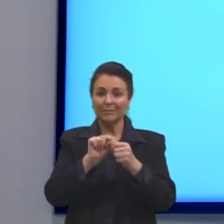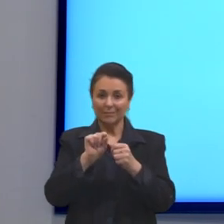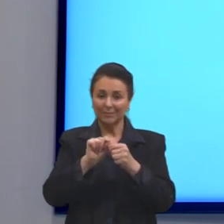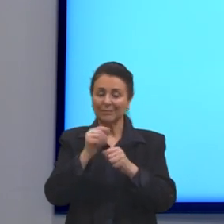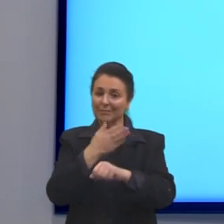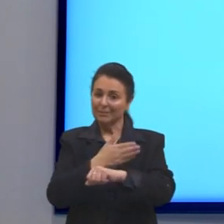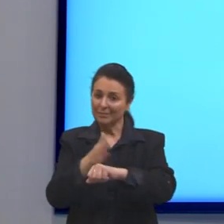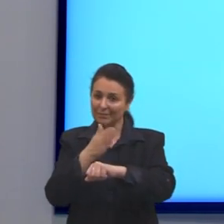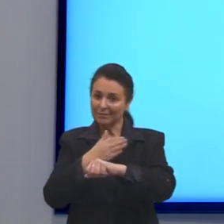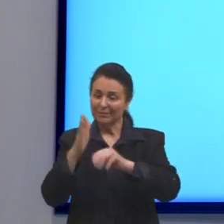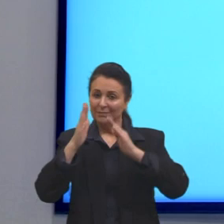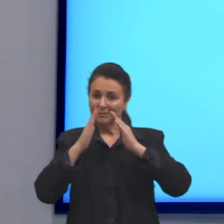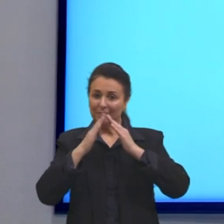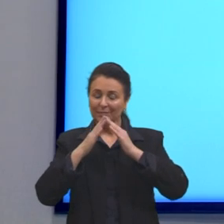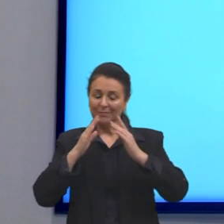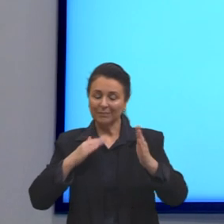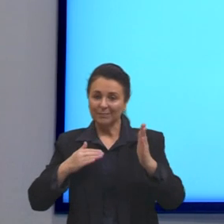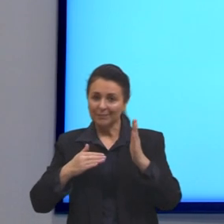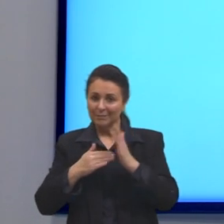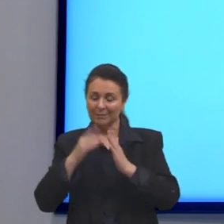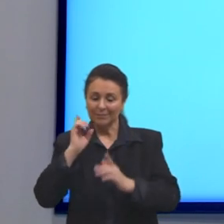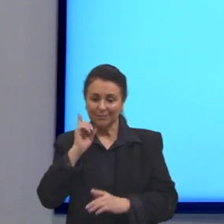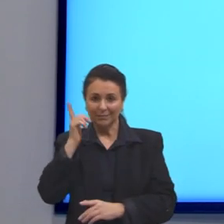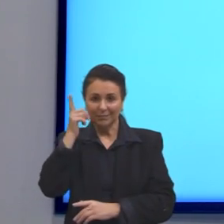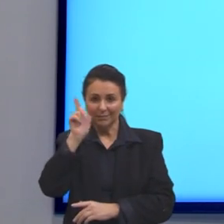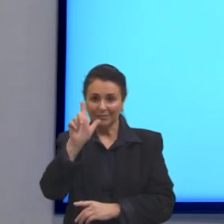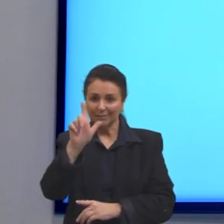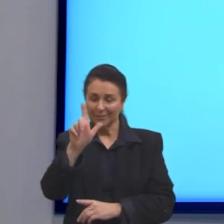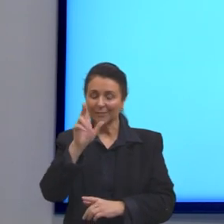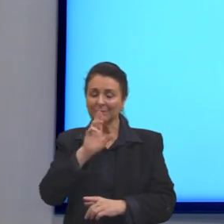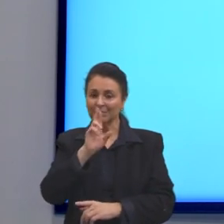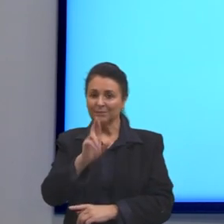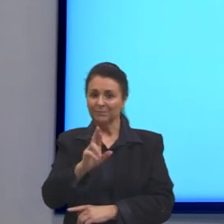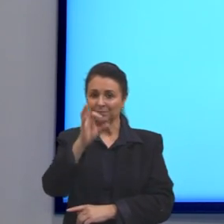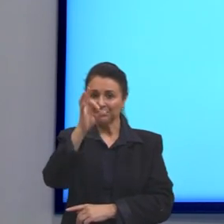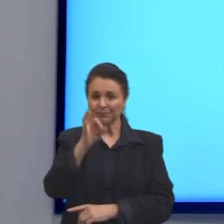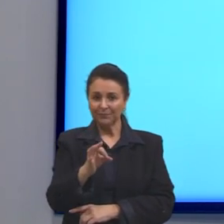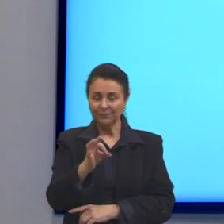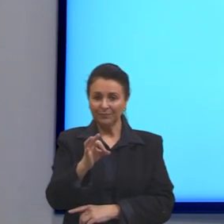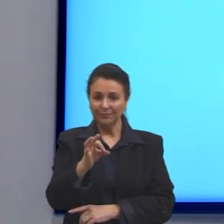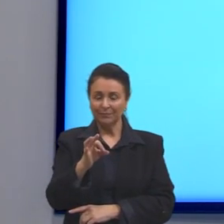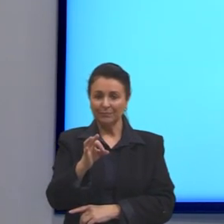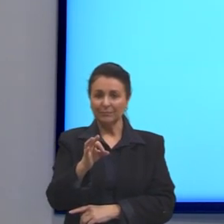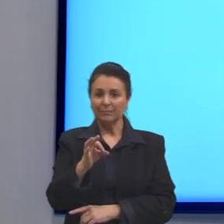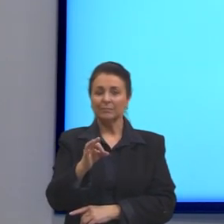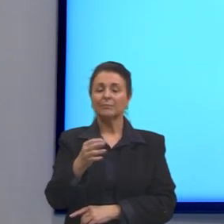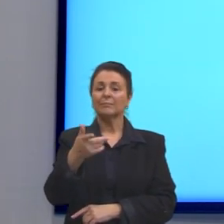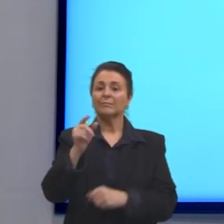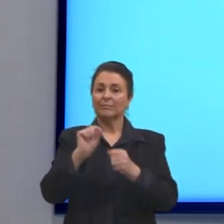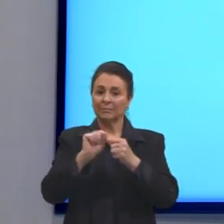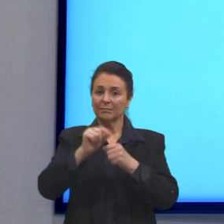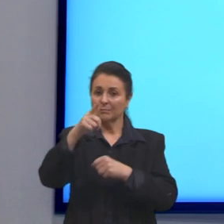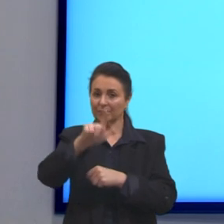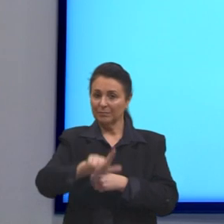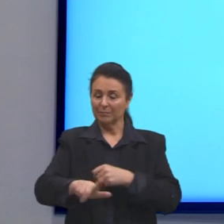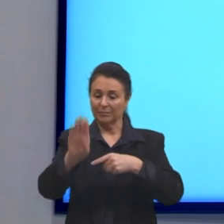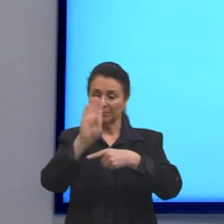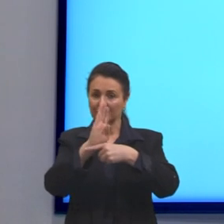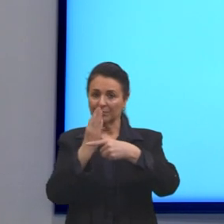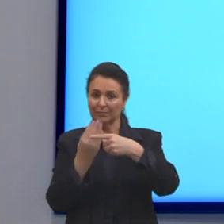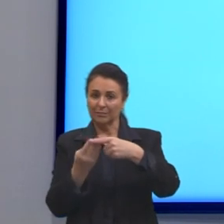treinarem também e ver se chegam nessas alternativas aqui. Bom, nós já reescrevemos as frações.